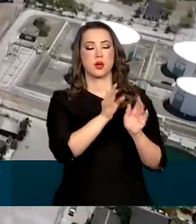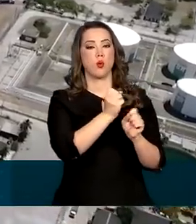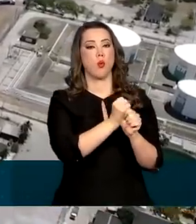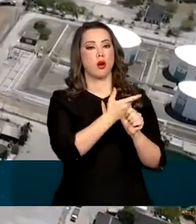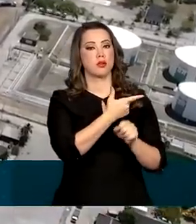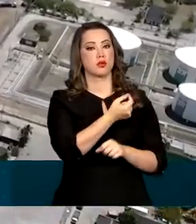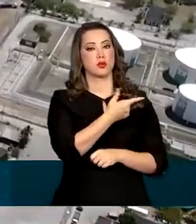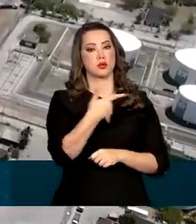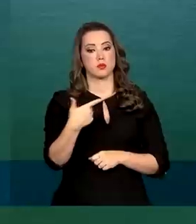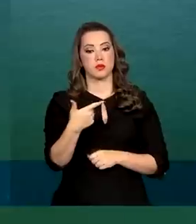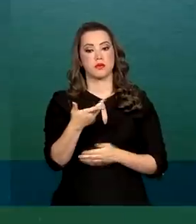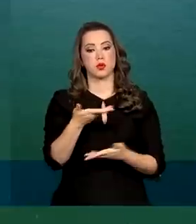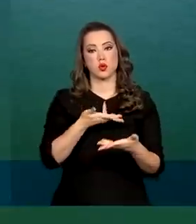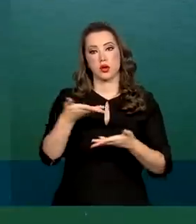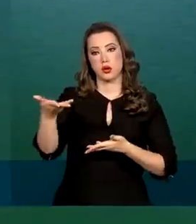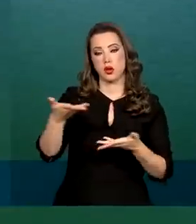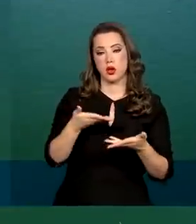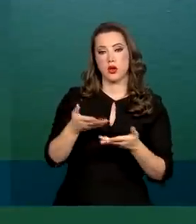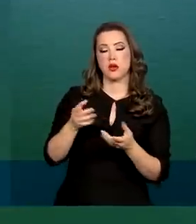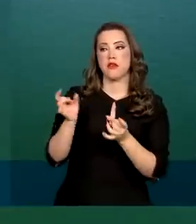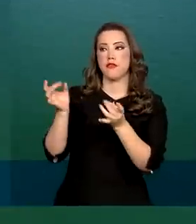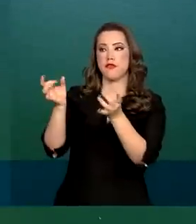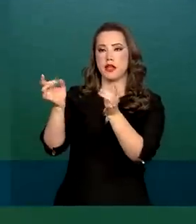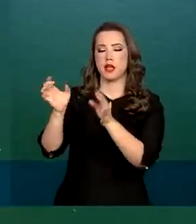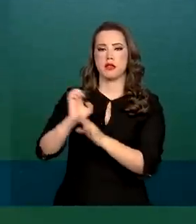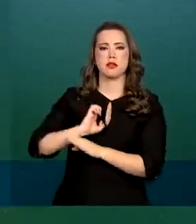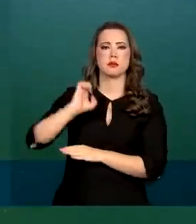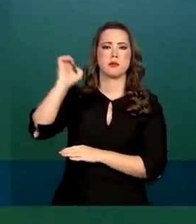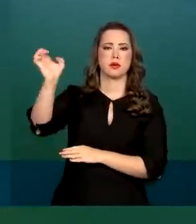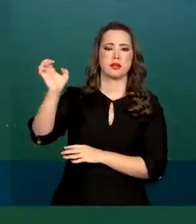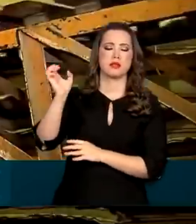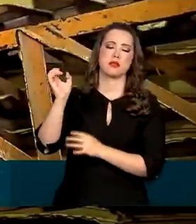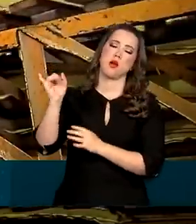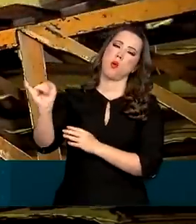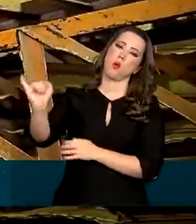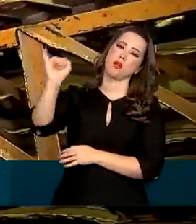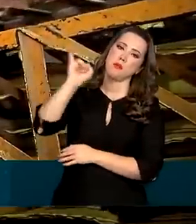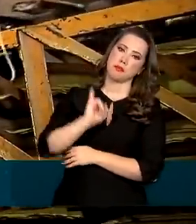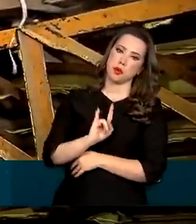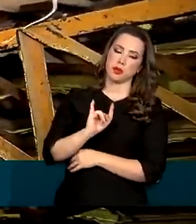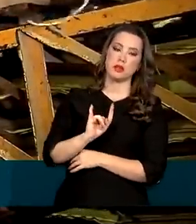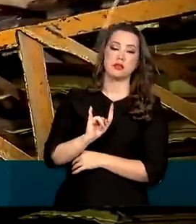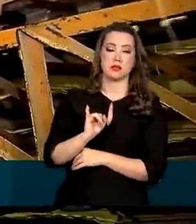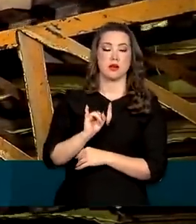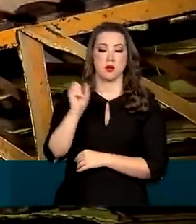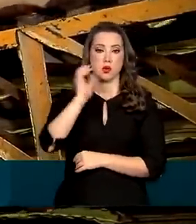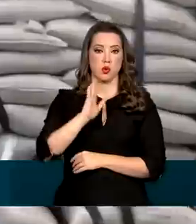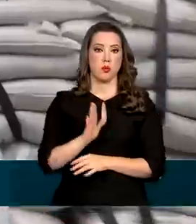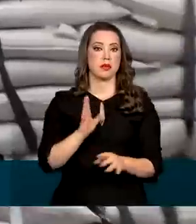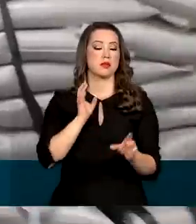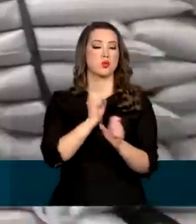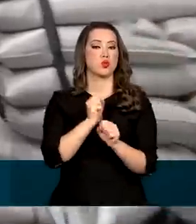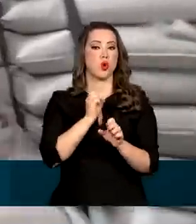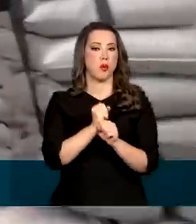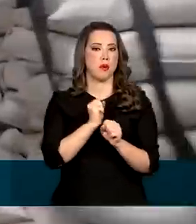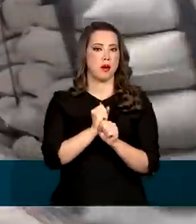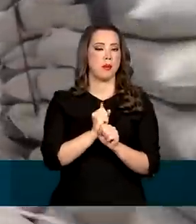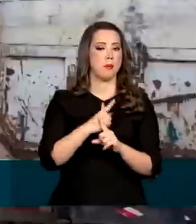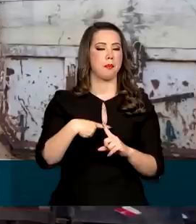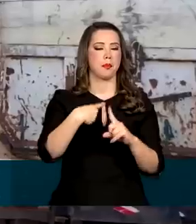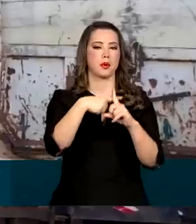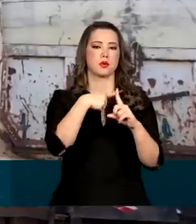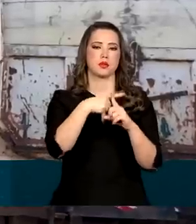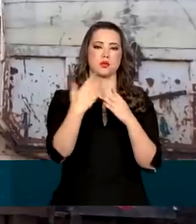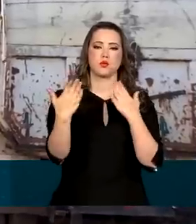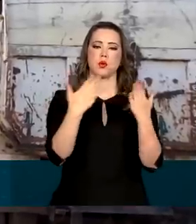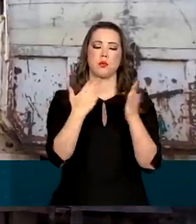Nas trocas comerciais com outros países, o Brasil registrou o maior saldo positivo para o mês de novembro, desde o início